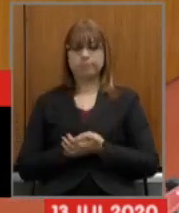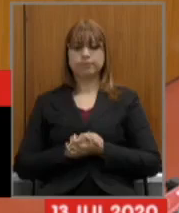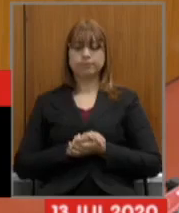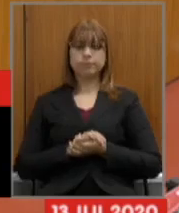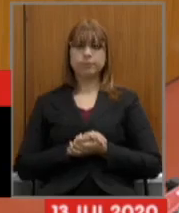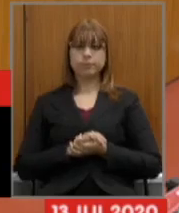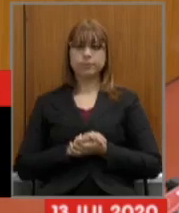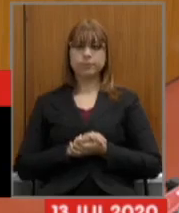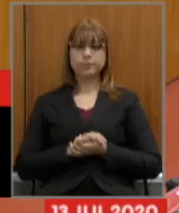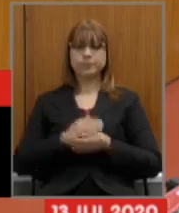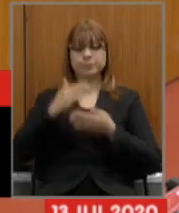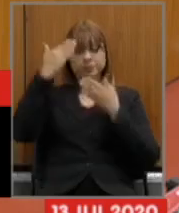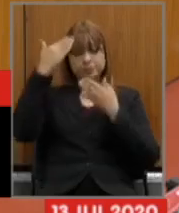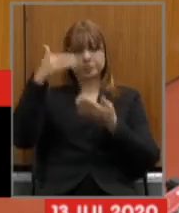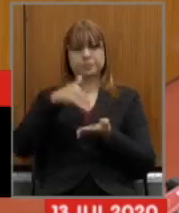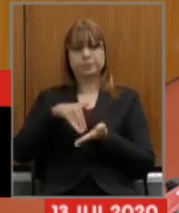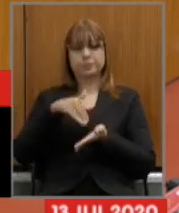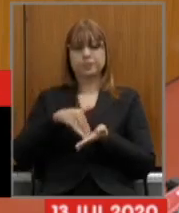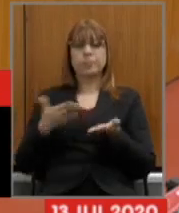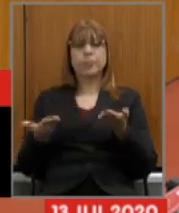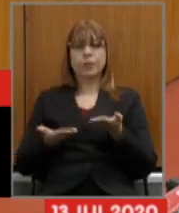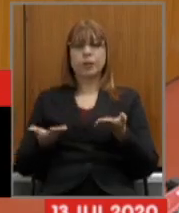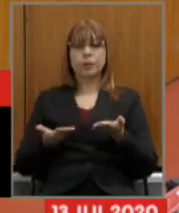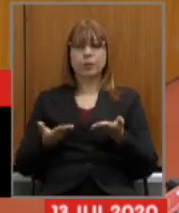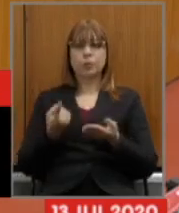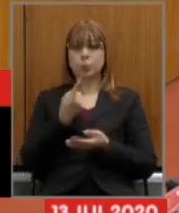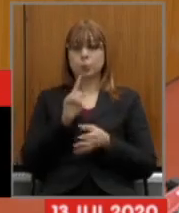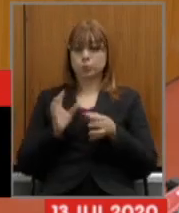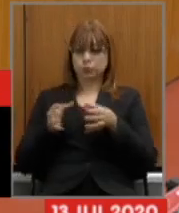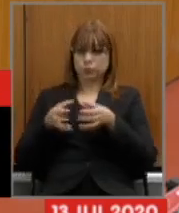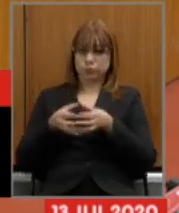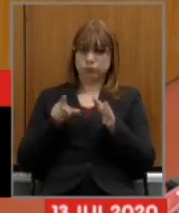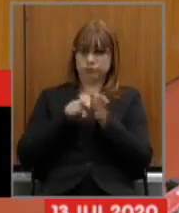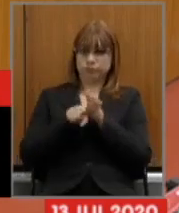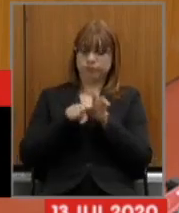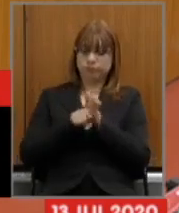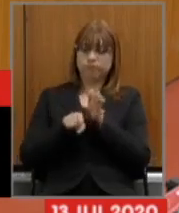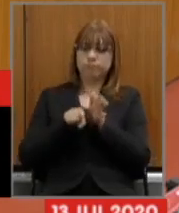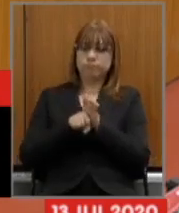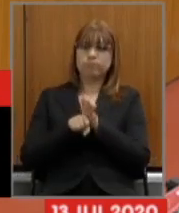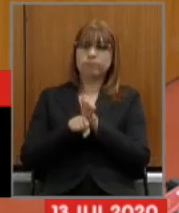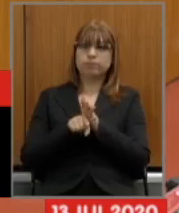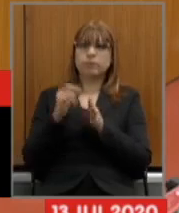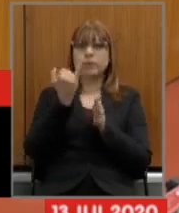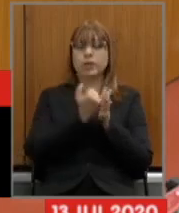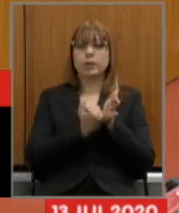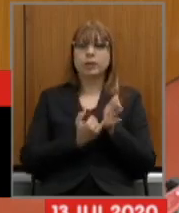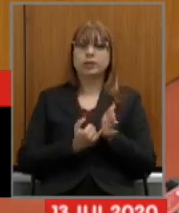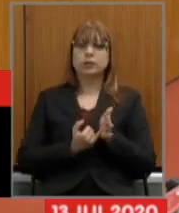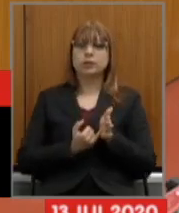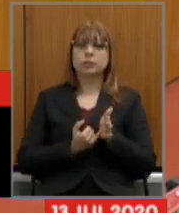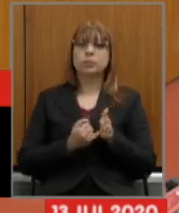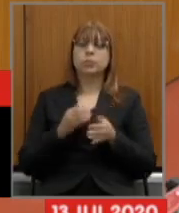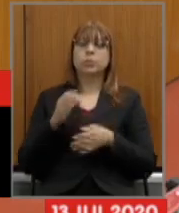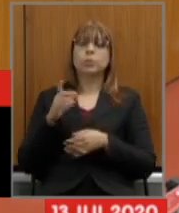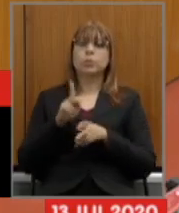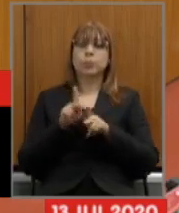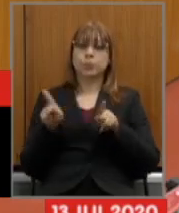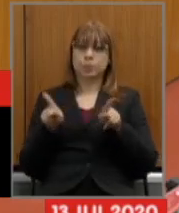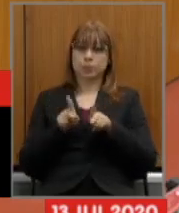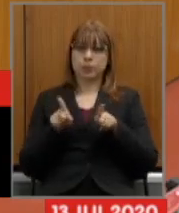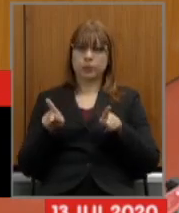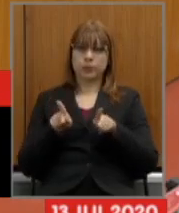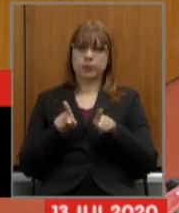bem obrigado secretário agora o nosso último bloco escrito professor Clayton